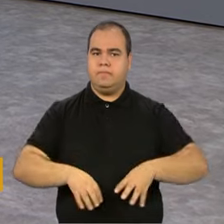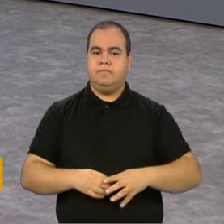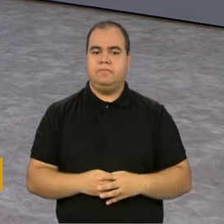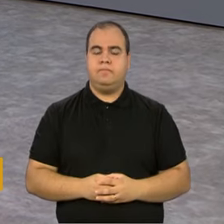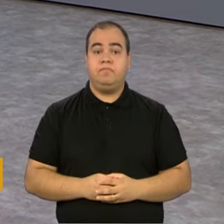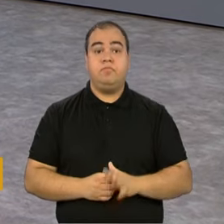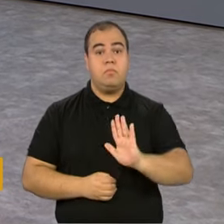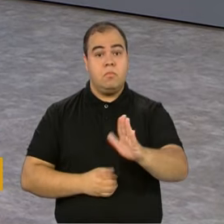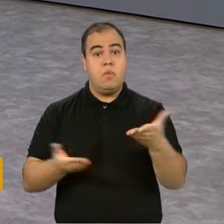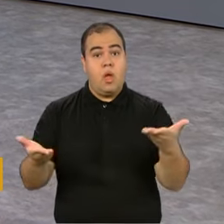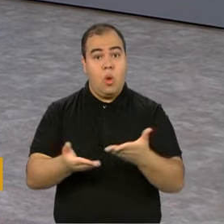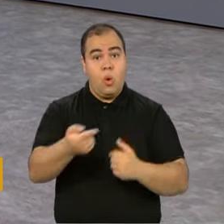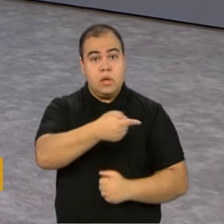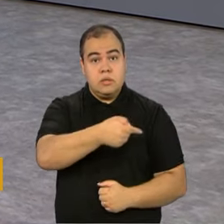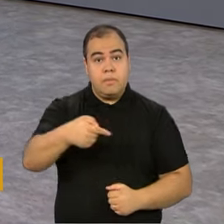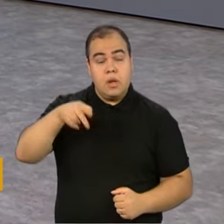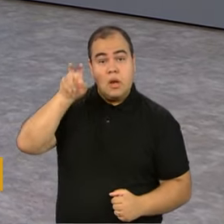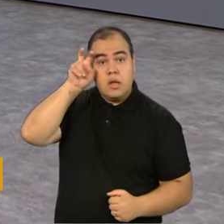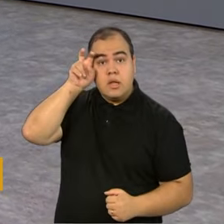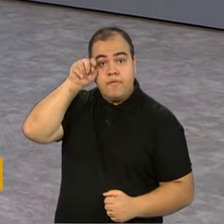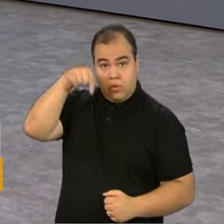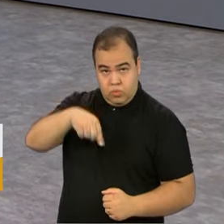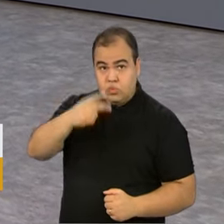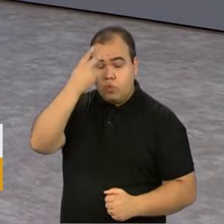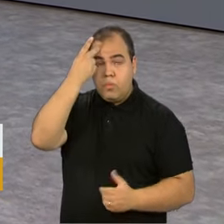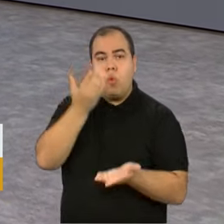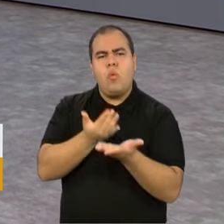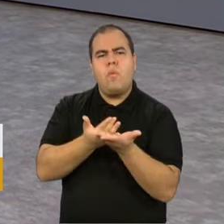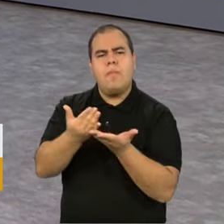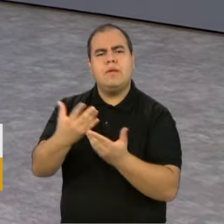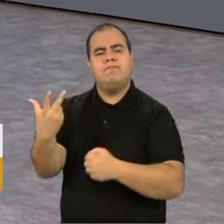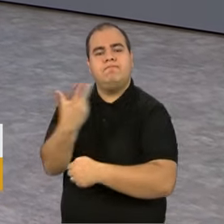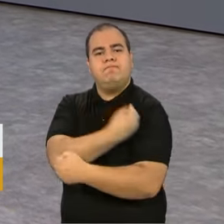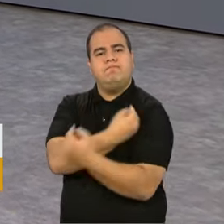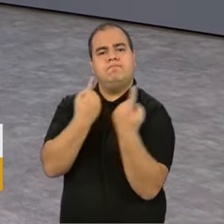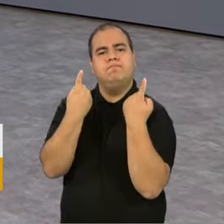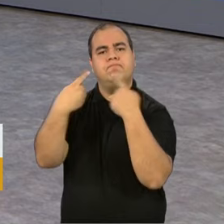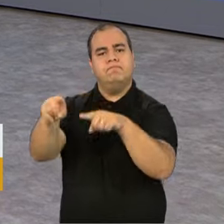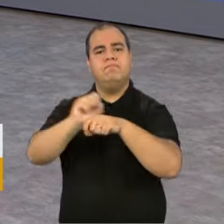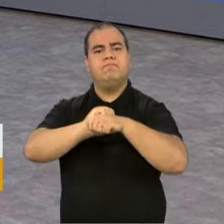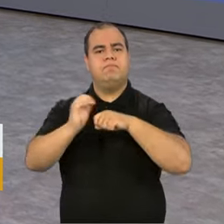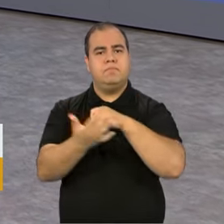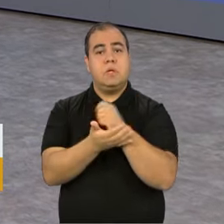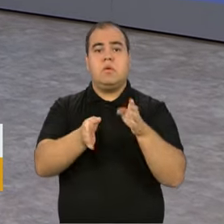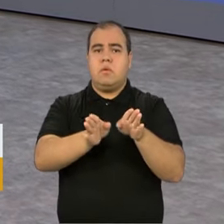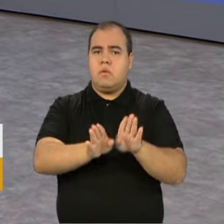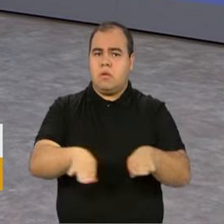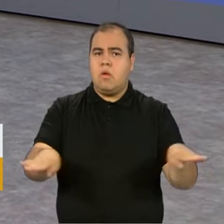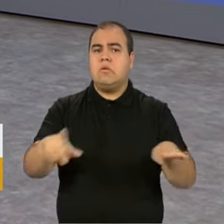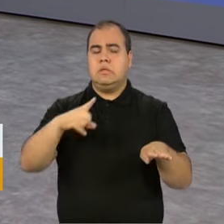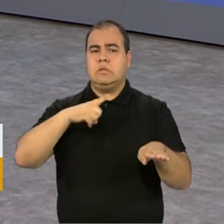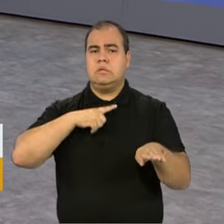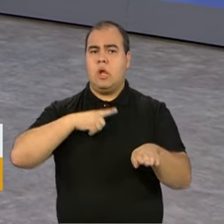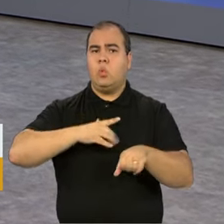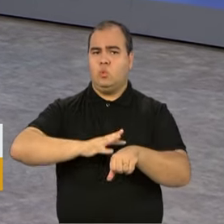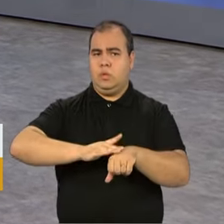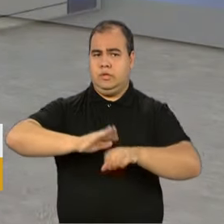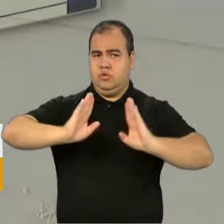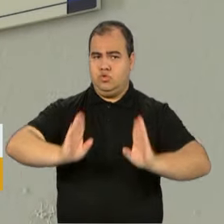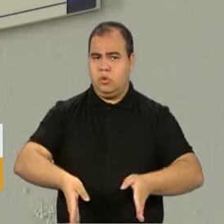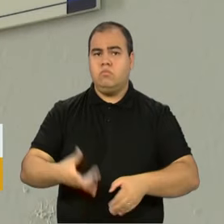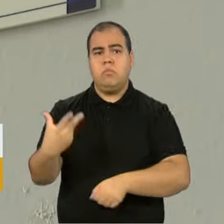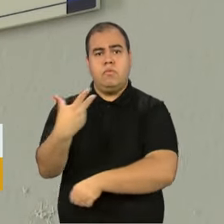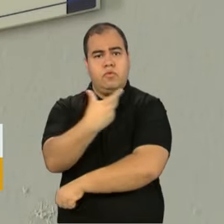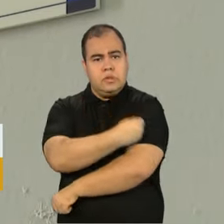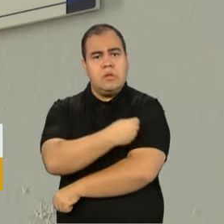E começa nessa semana, na quinta-feira, aqui em São Paulo, a vacinação contra a Covid-19 em crianças com comorbidades. A vacina